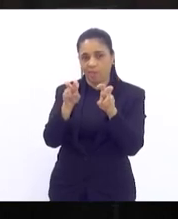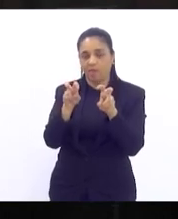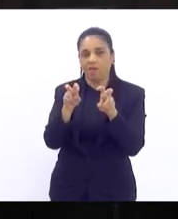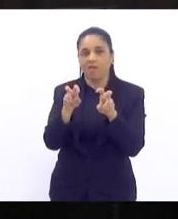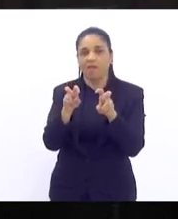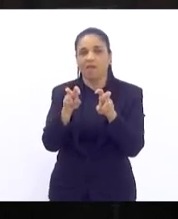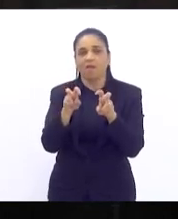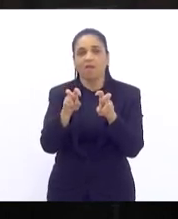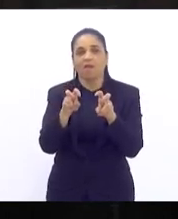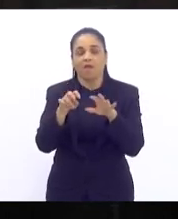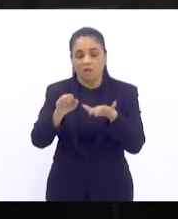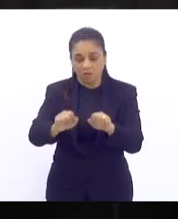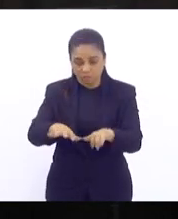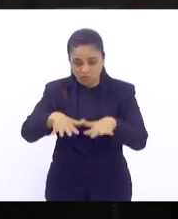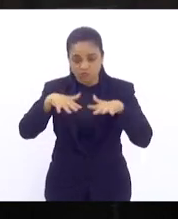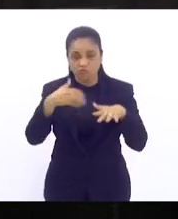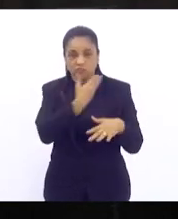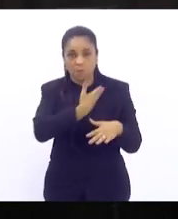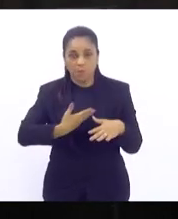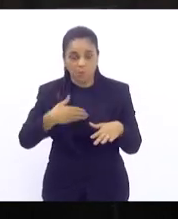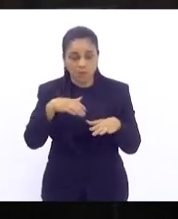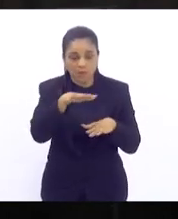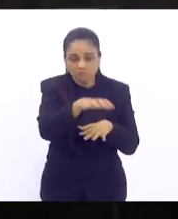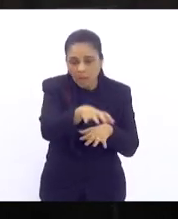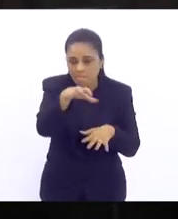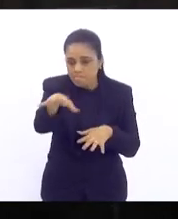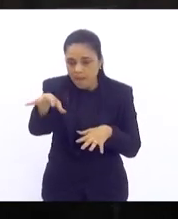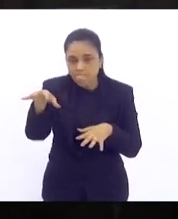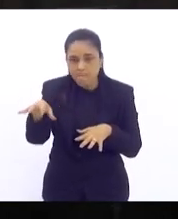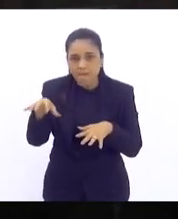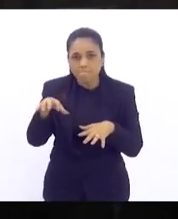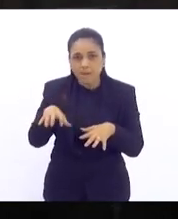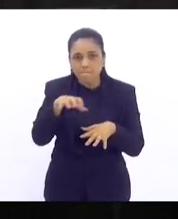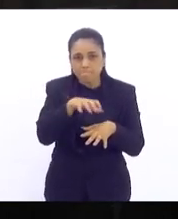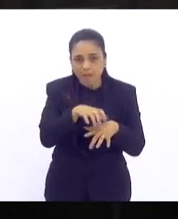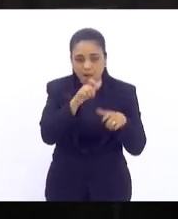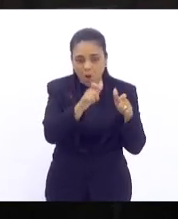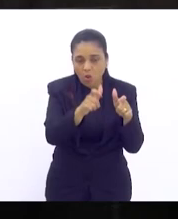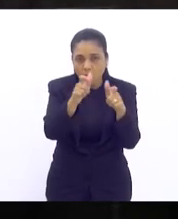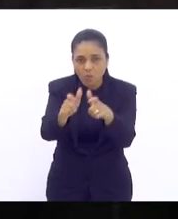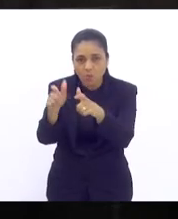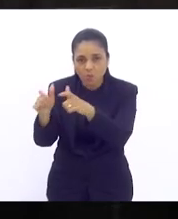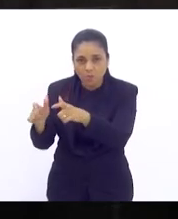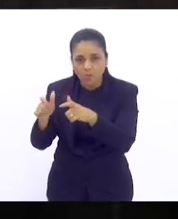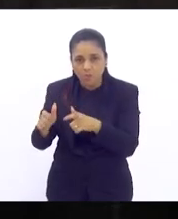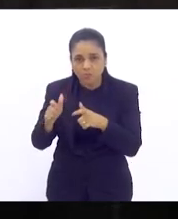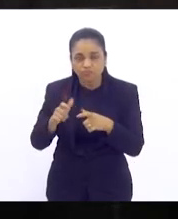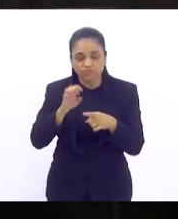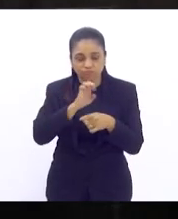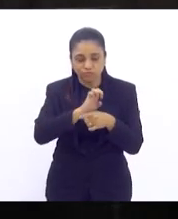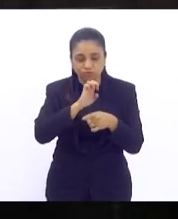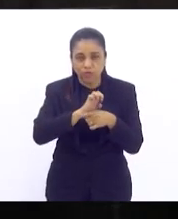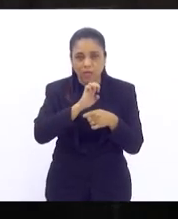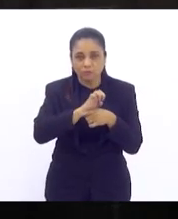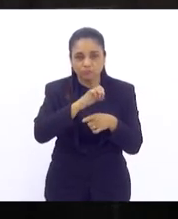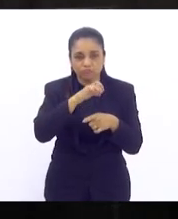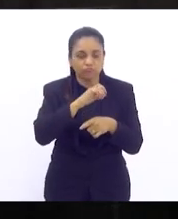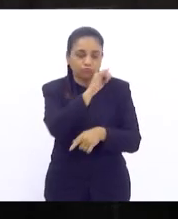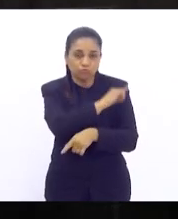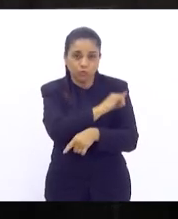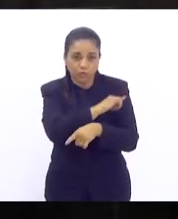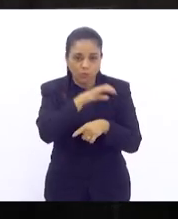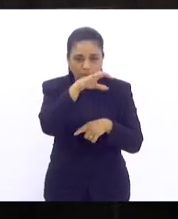fazer audiências públicas regionais e locais nos diversos cantos do estado já existe uma